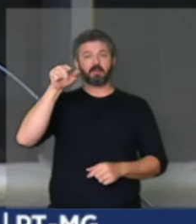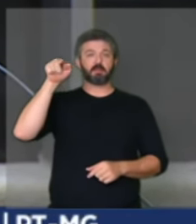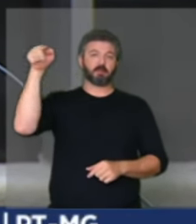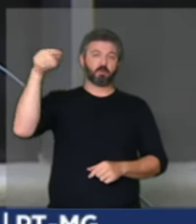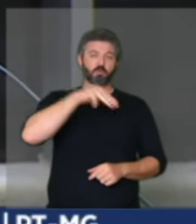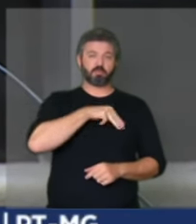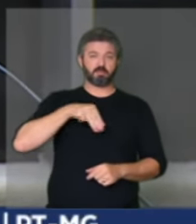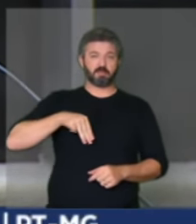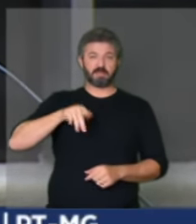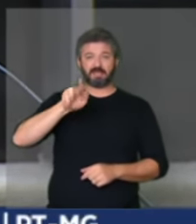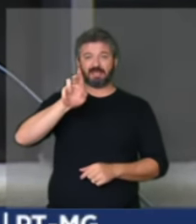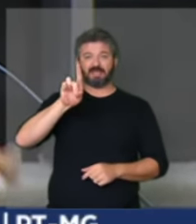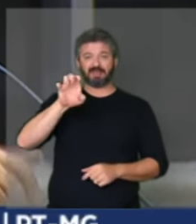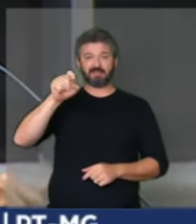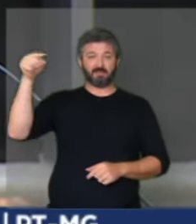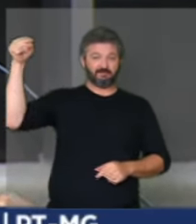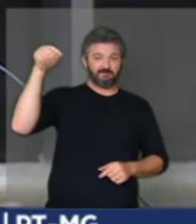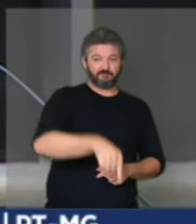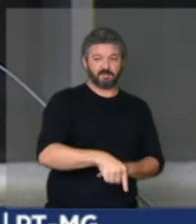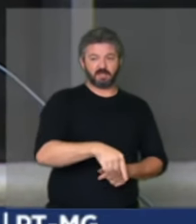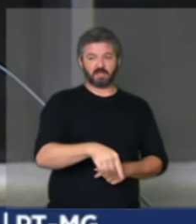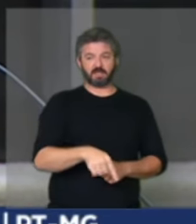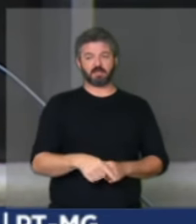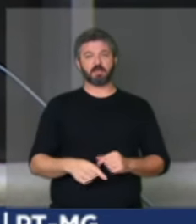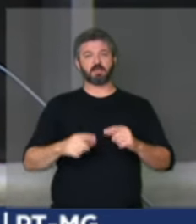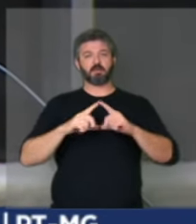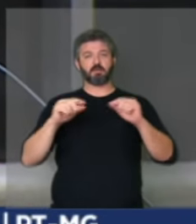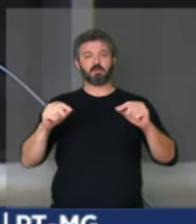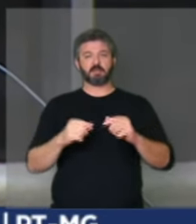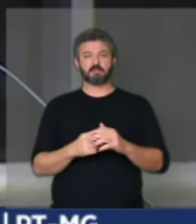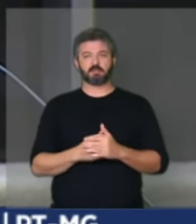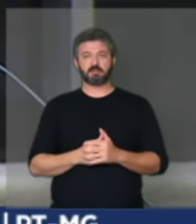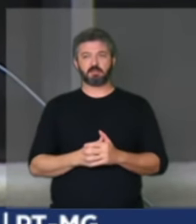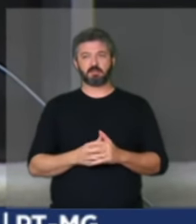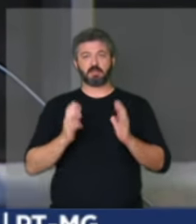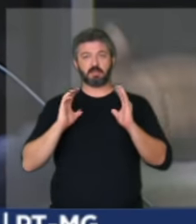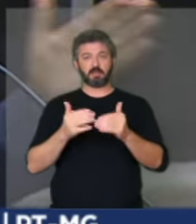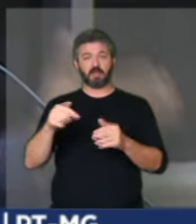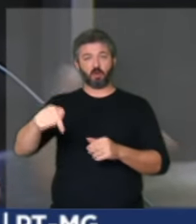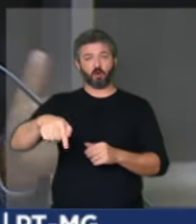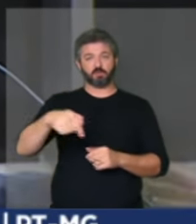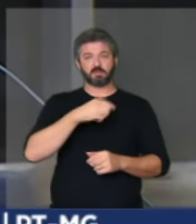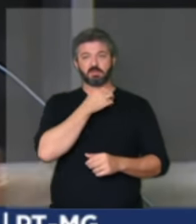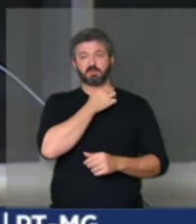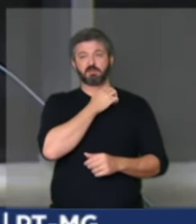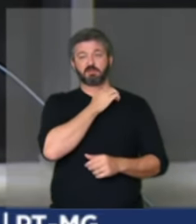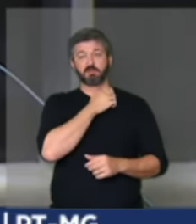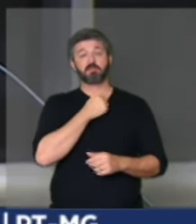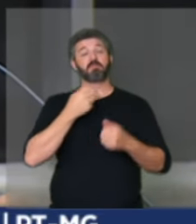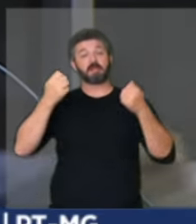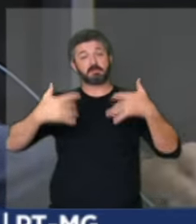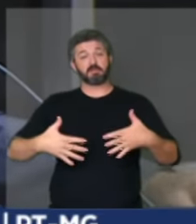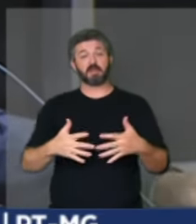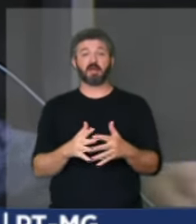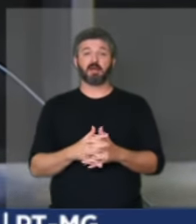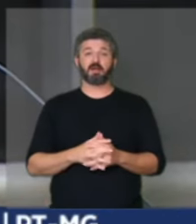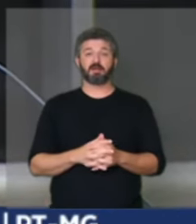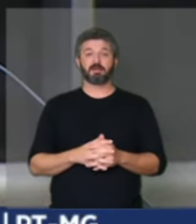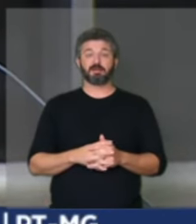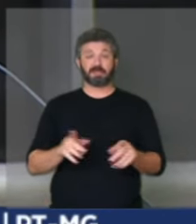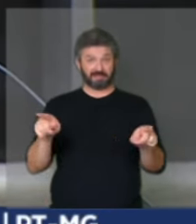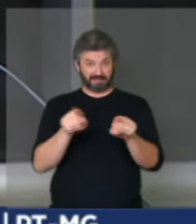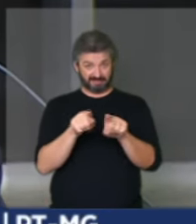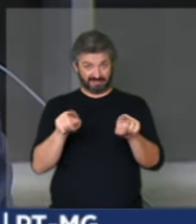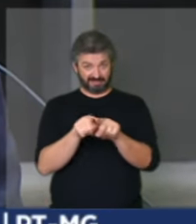do ministro Paulo Guedes aqui em Brasília na comissão para poder explicar também lá